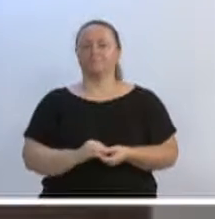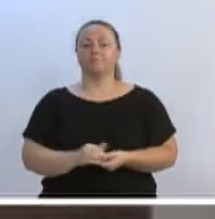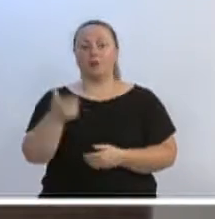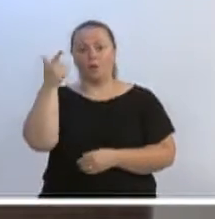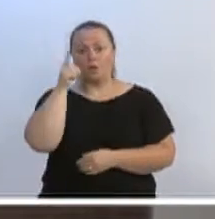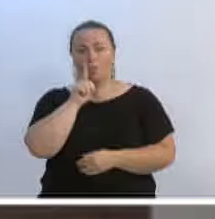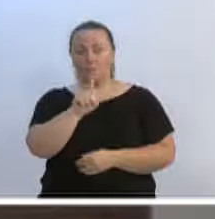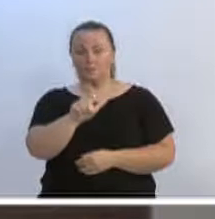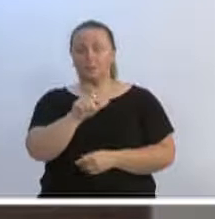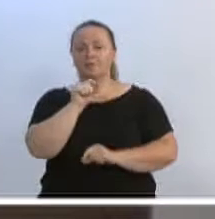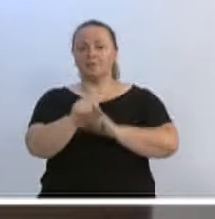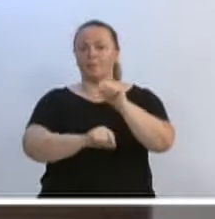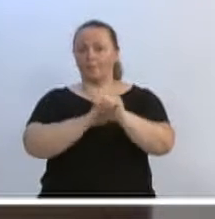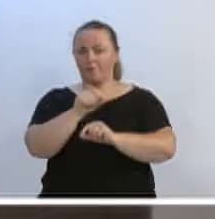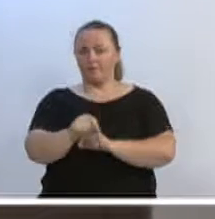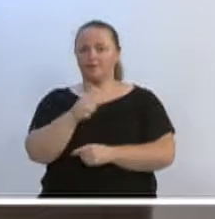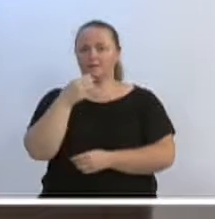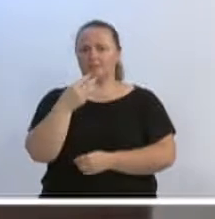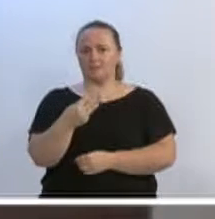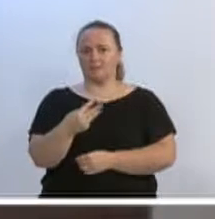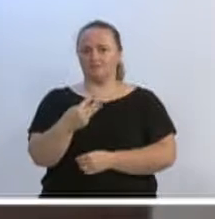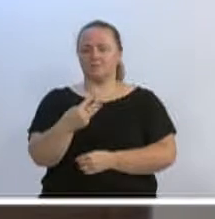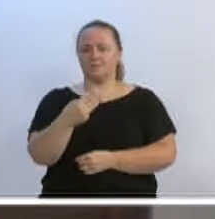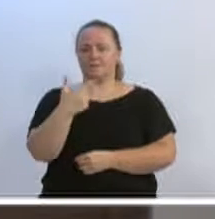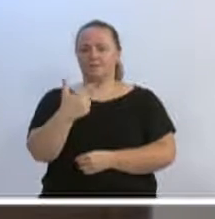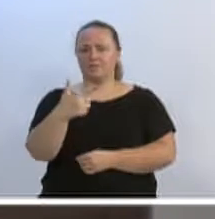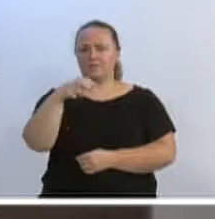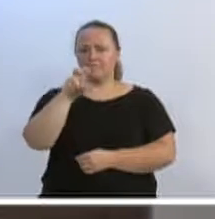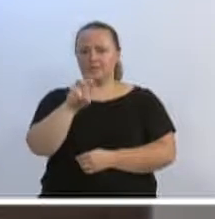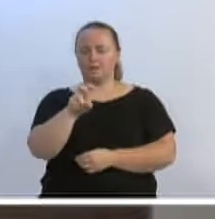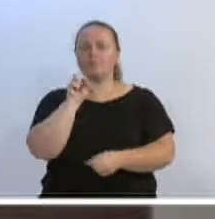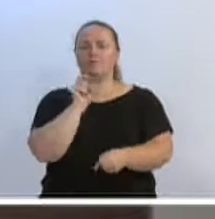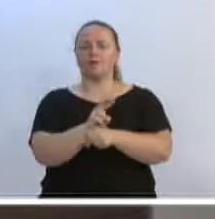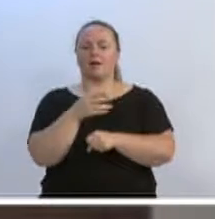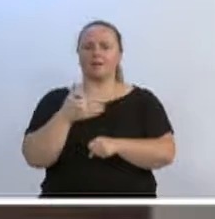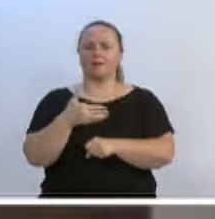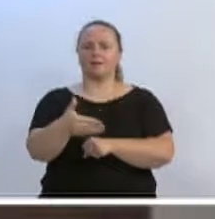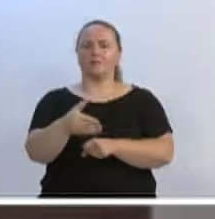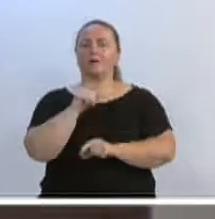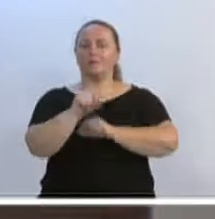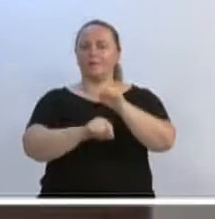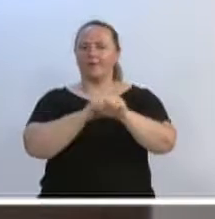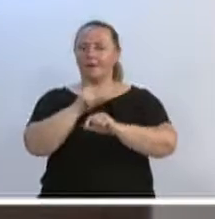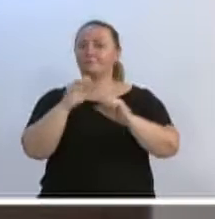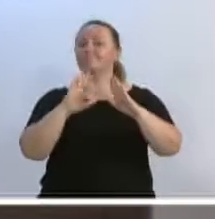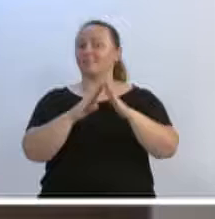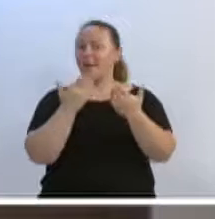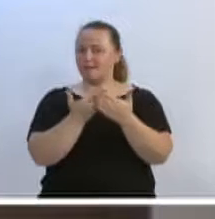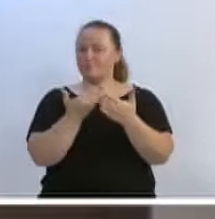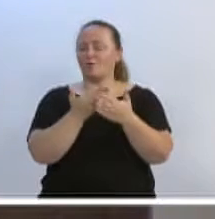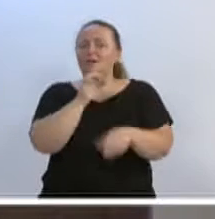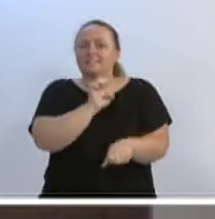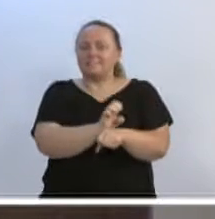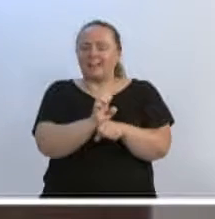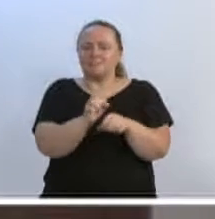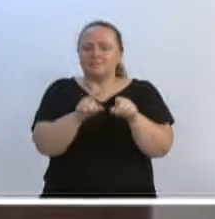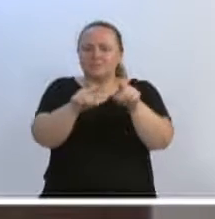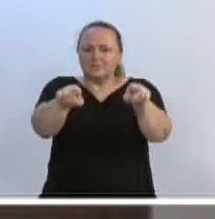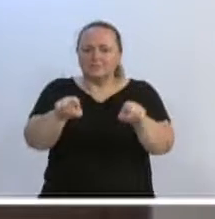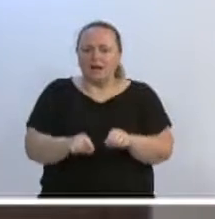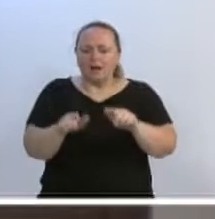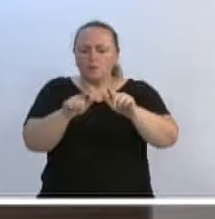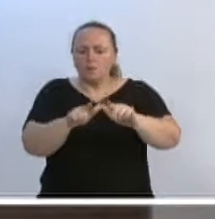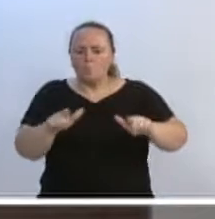vagas só ocupadas em salas de colégios estaduais, que serão ocupadas ano que vem. Só para ter uma ideia, 325